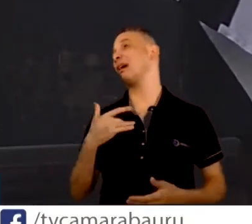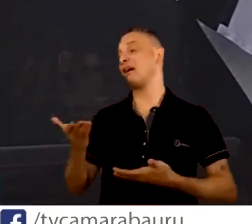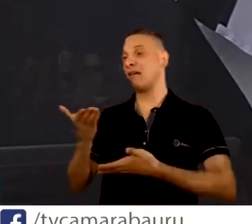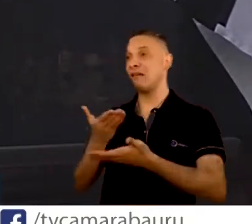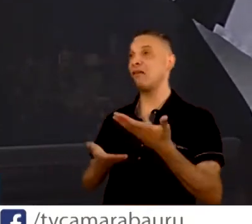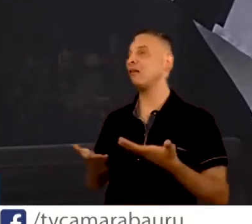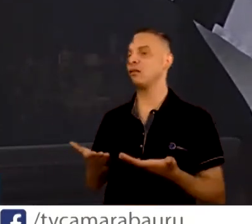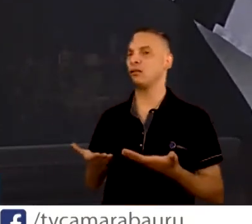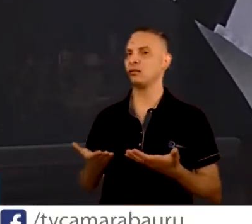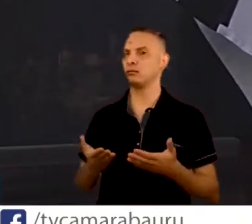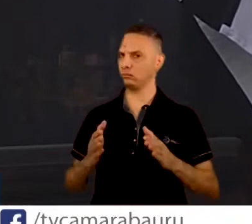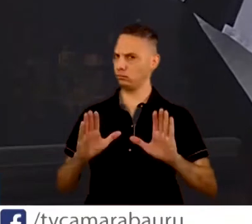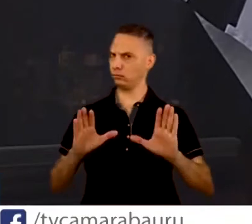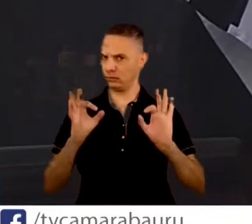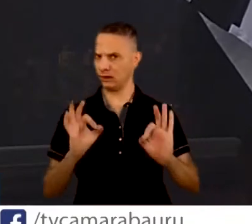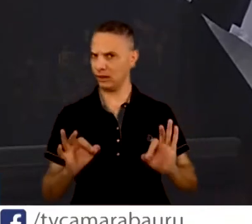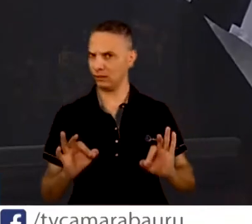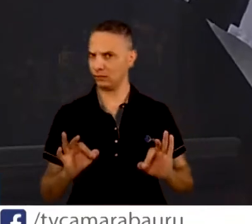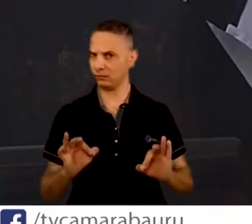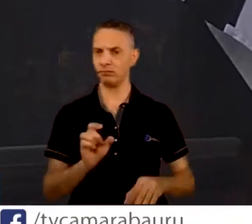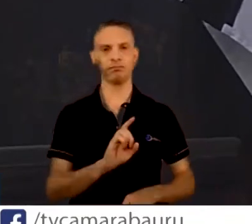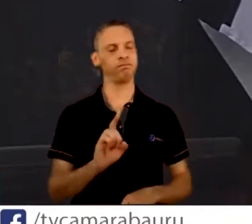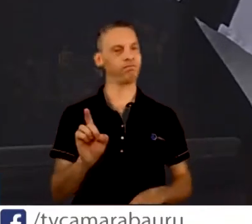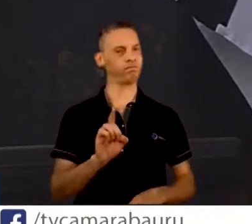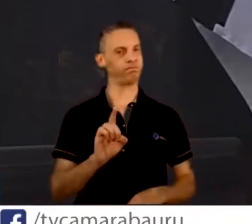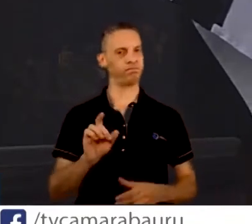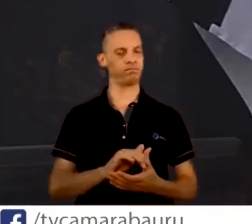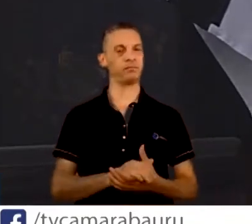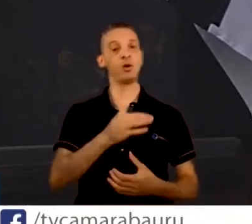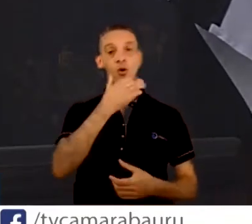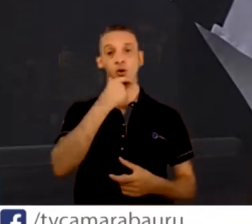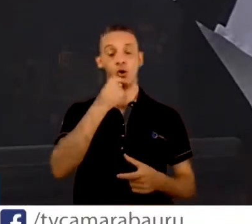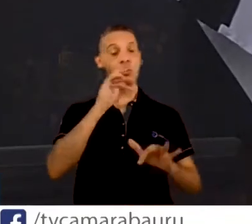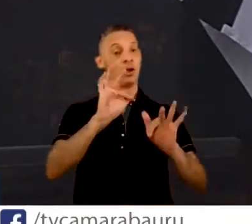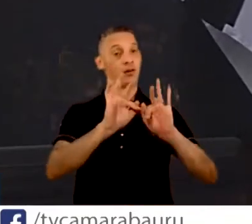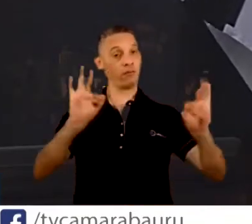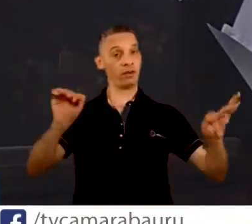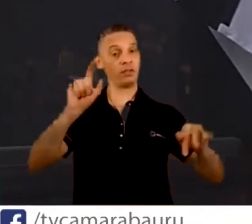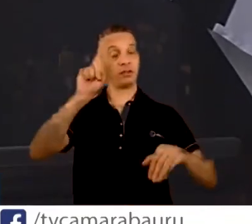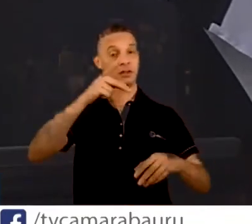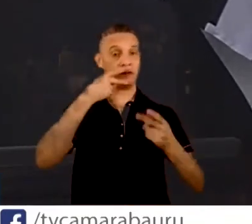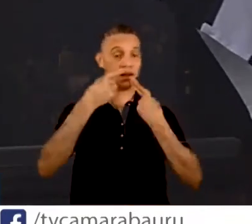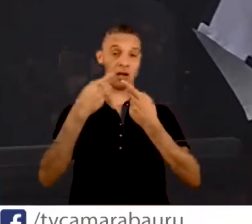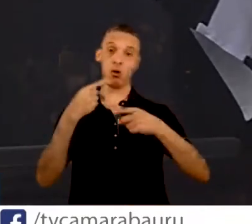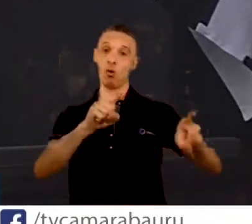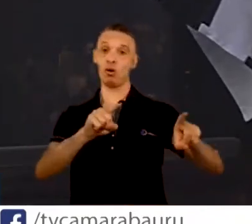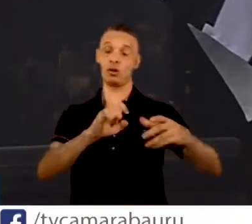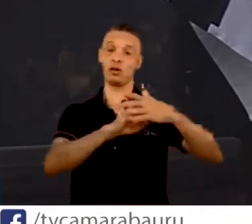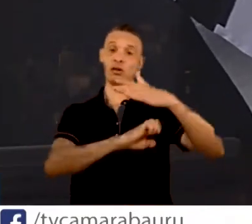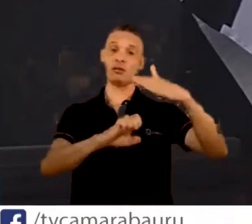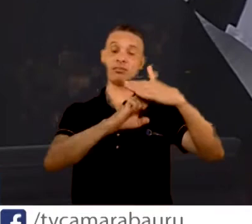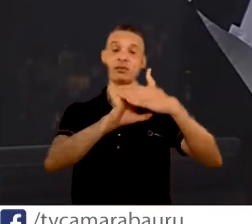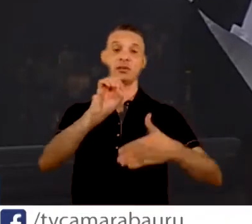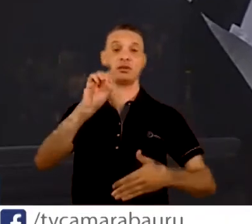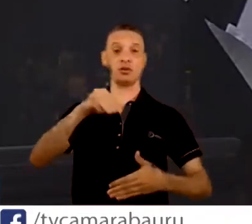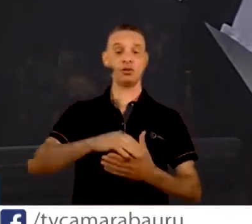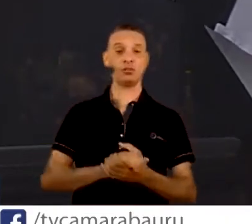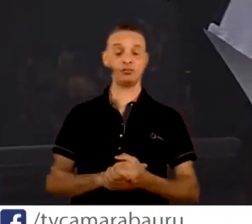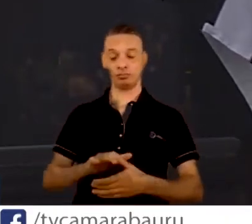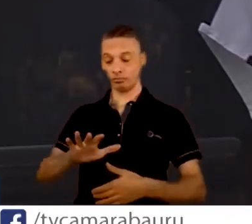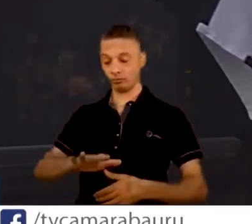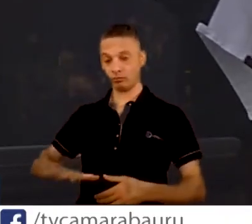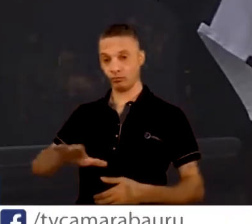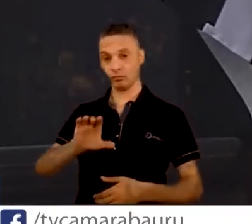É uma frase dele. Ele faz a crítica contra a com. E na CEI, ele